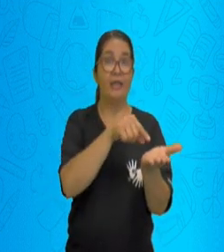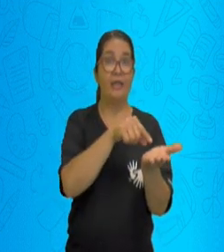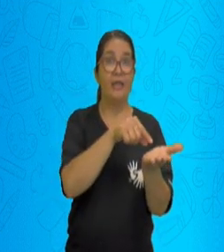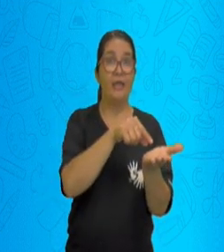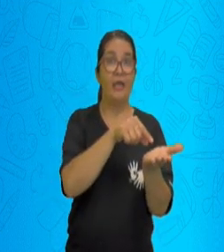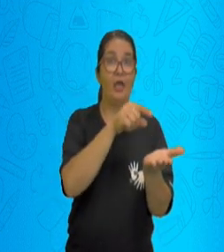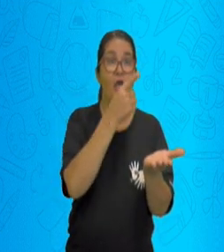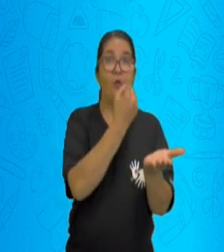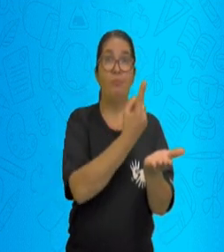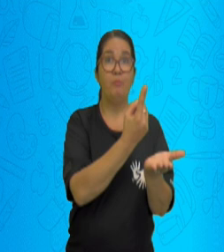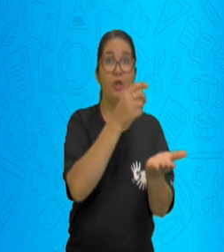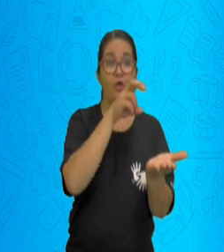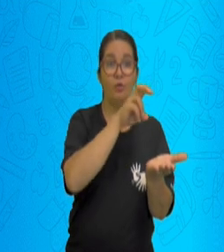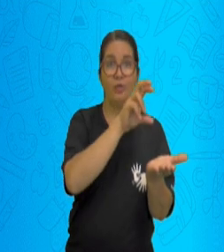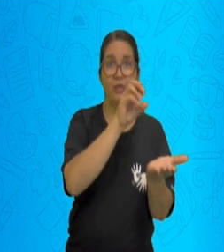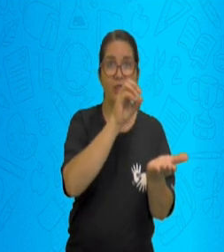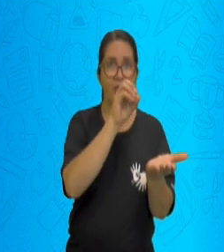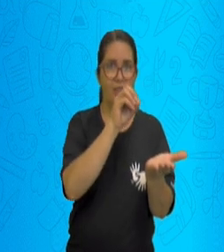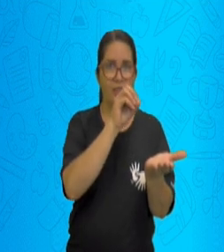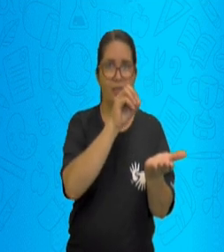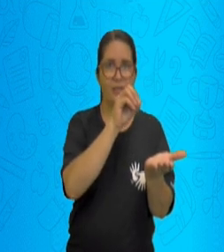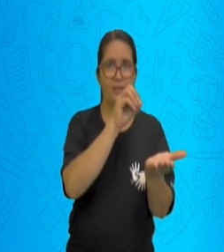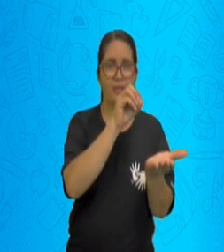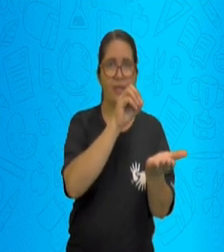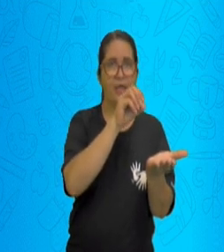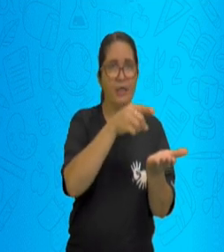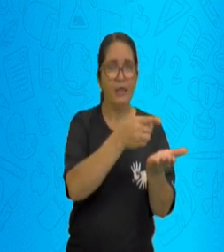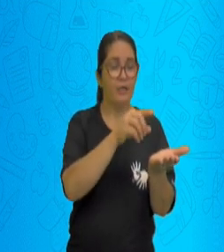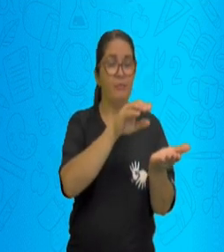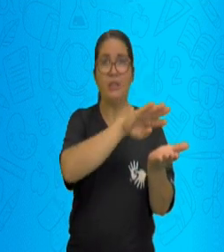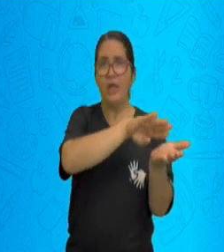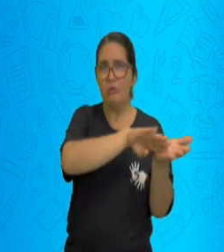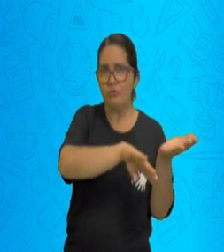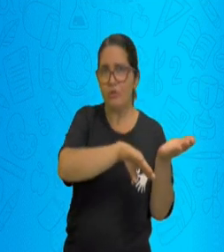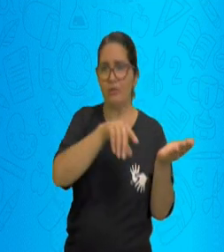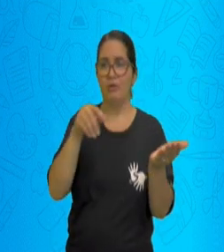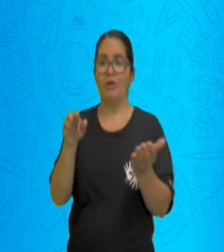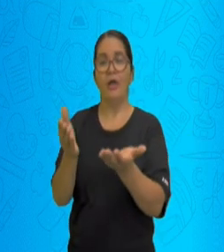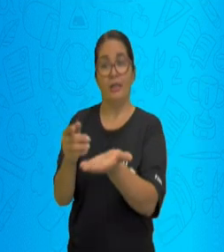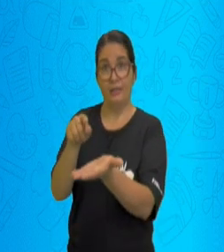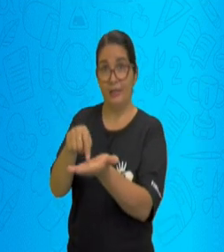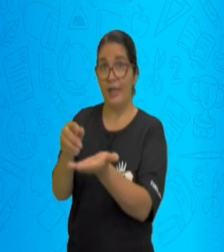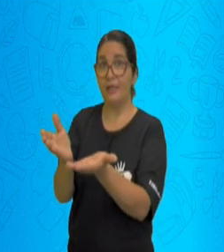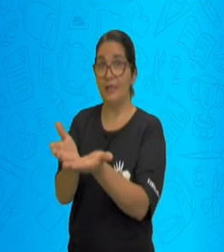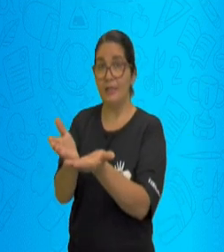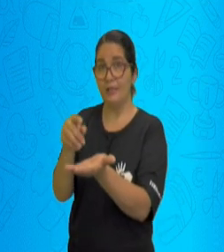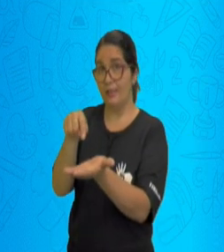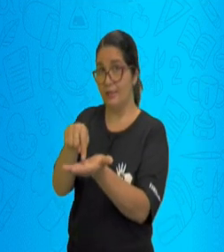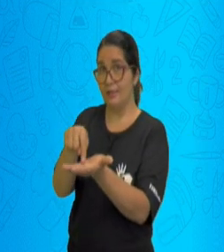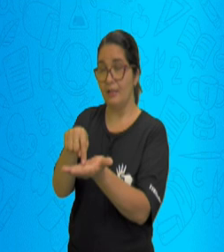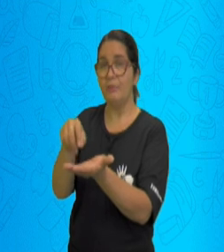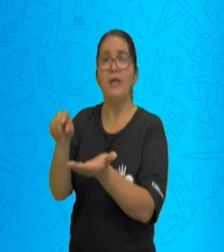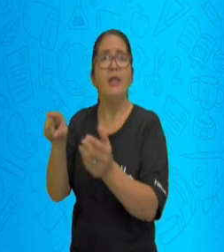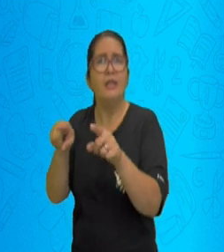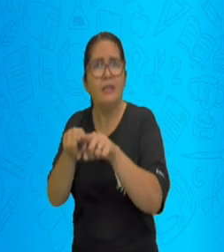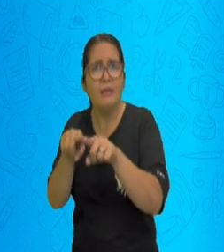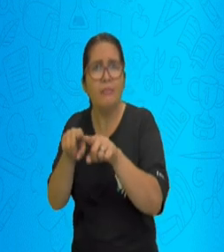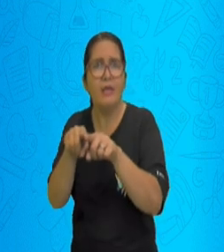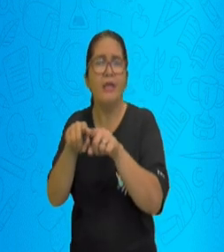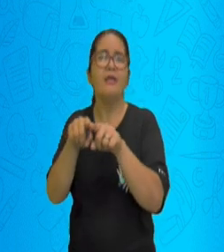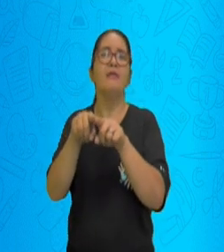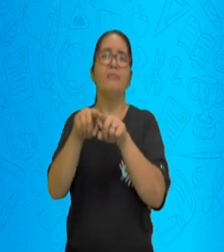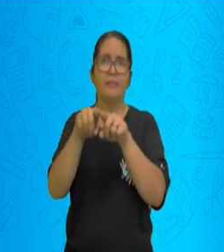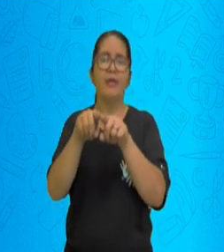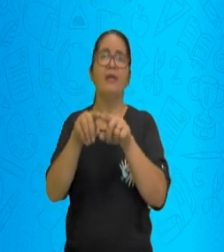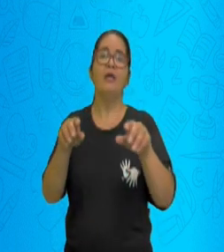tirar aqui 1.500 gramas desse lado e 1.500 gramas desse lado. Então, a balança vai estabelecer ainda um